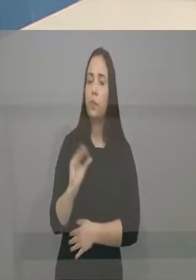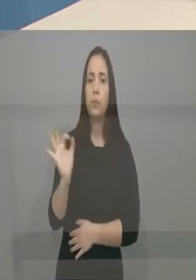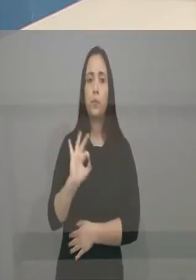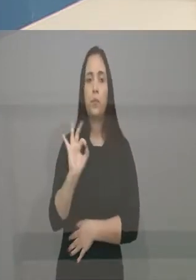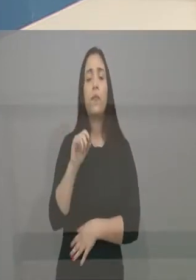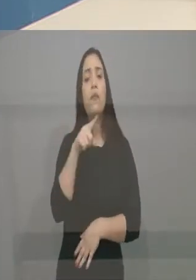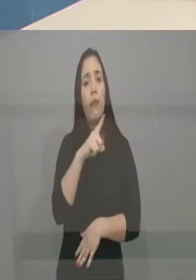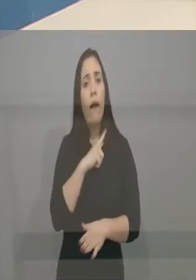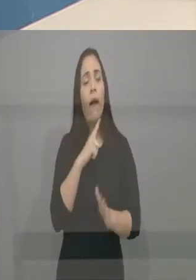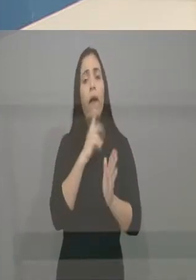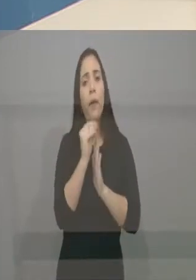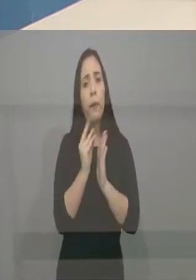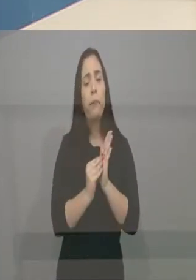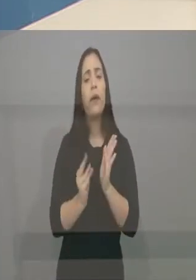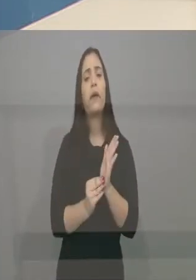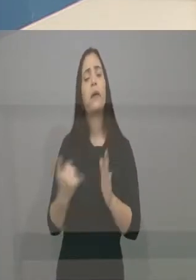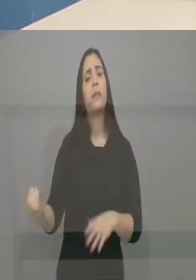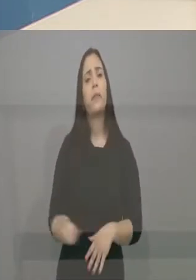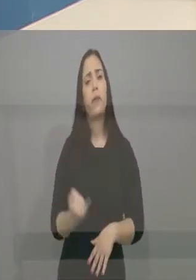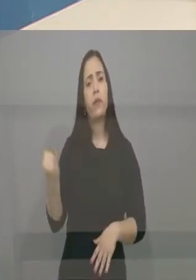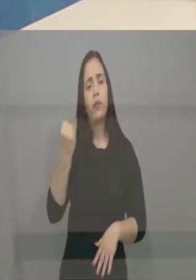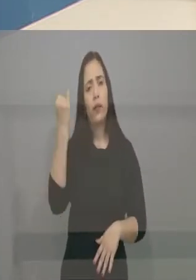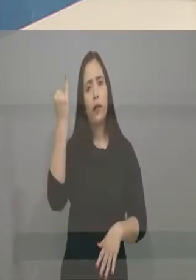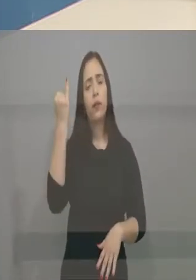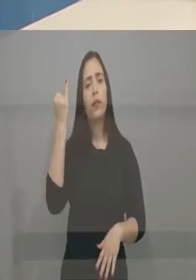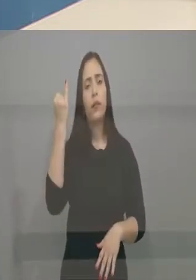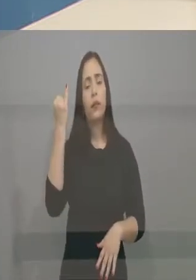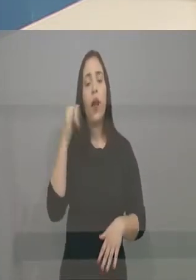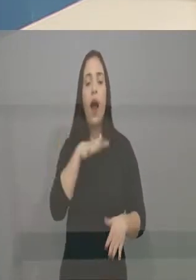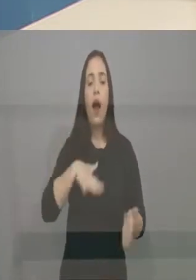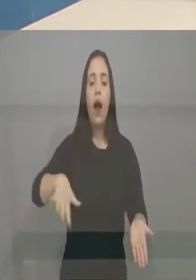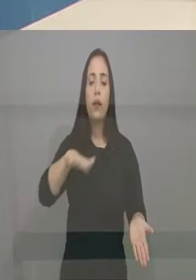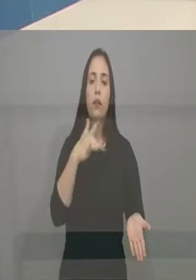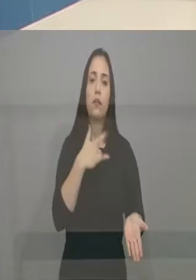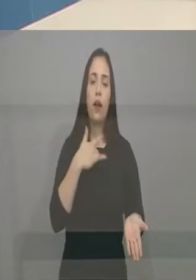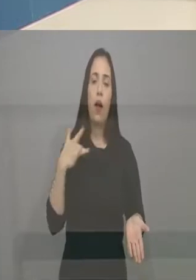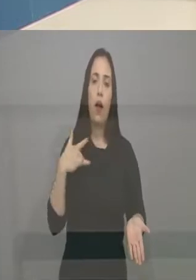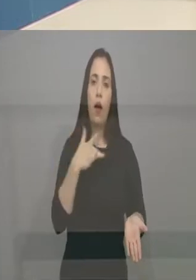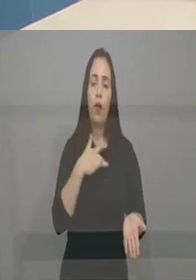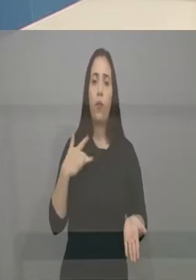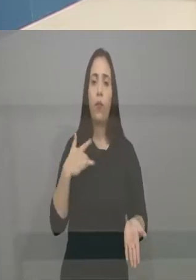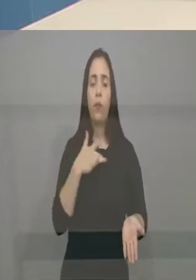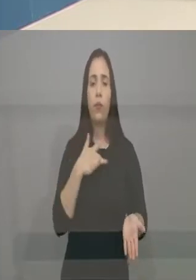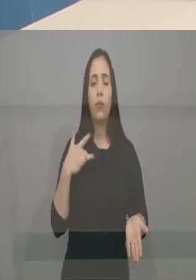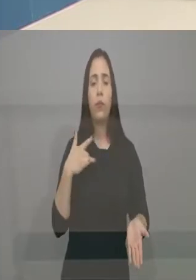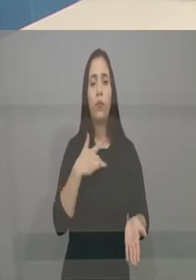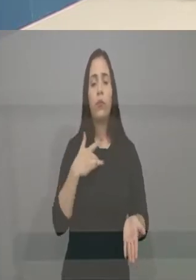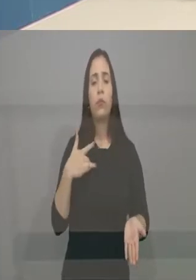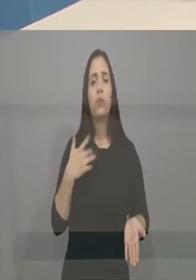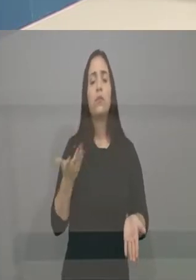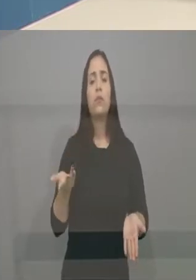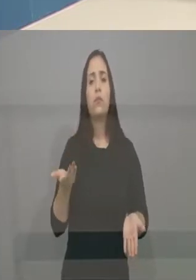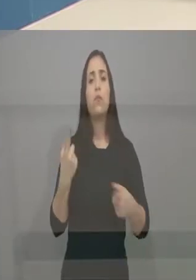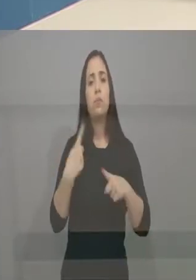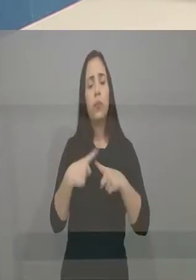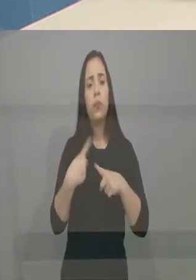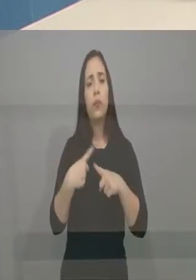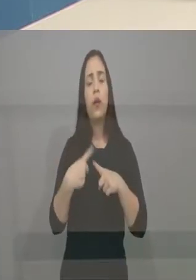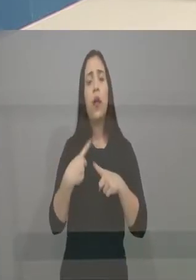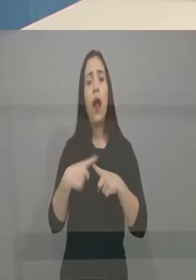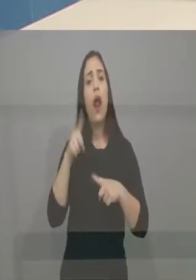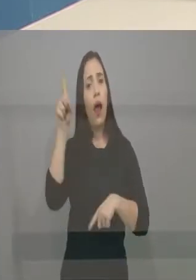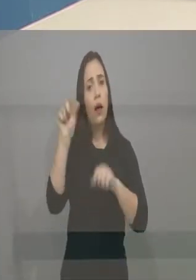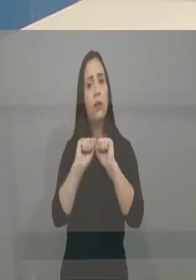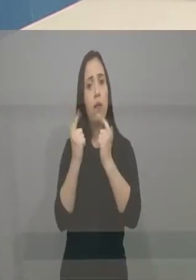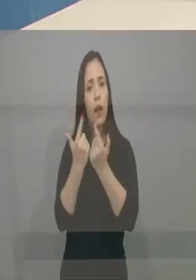emendas importantes que sendo feitas na linha federal hoje e são as emendas destinadas à saúde, né? E a saúde está sucateada. Então, você pega recursos públicos, diria, para outro canto. A